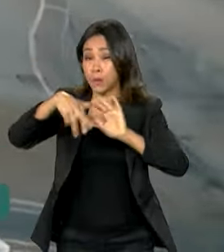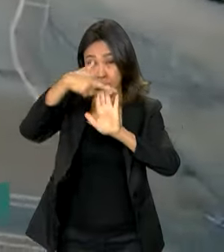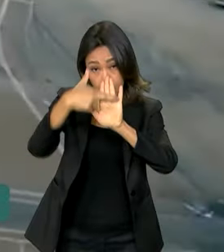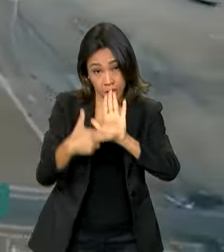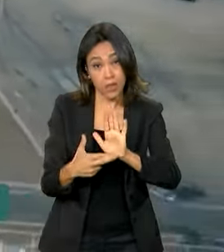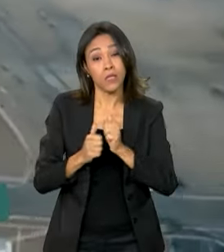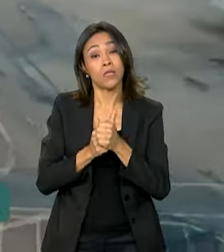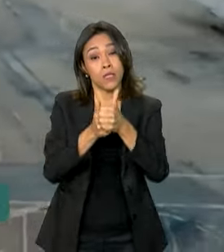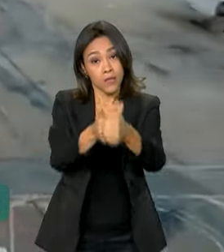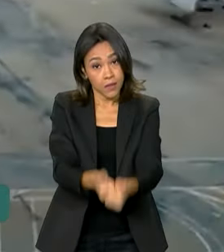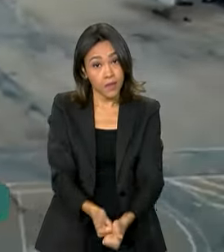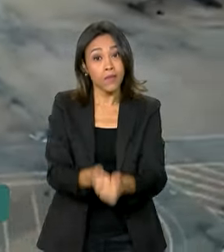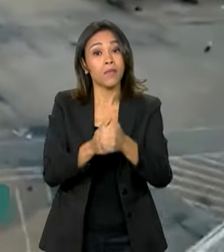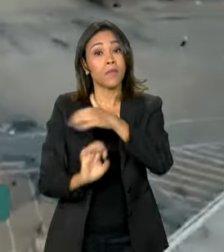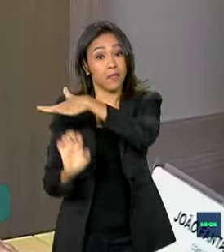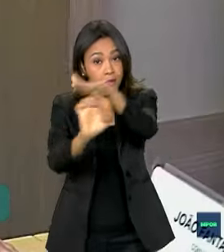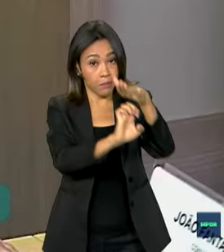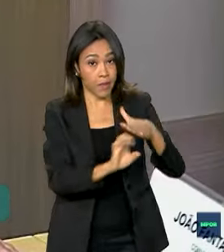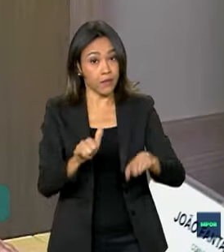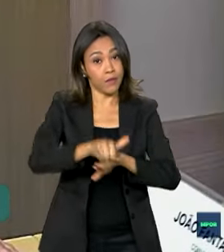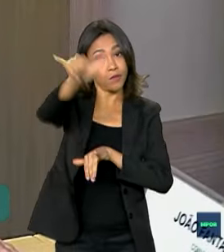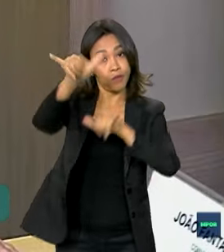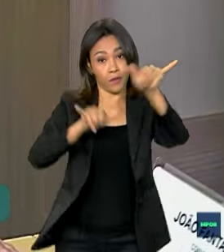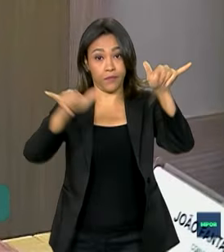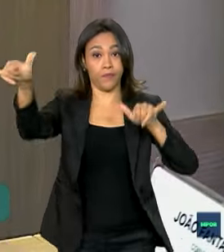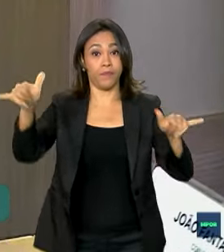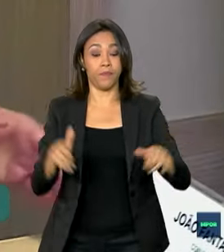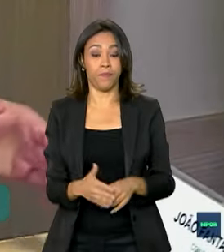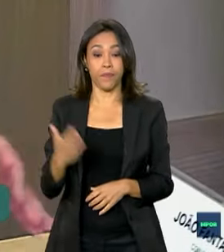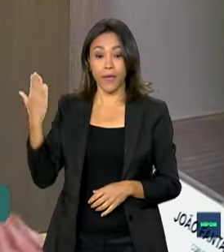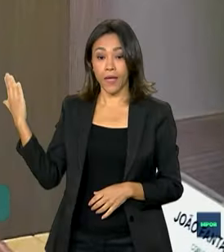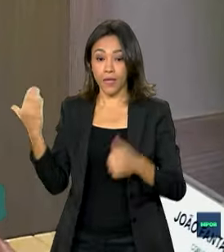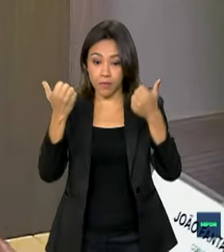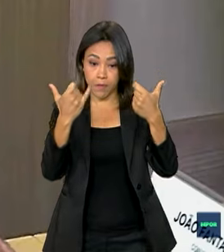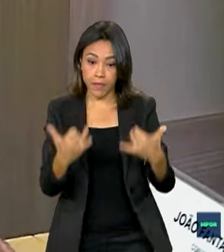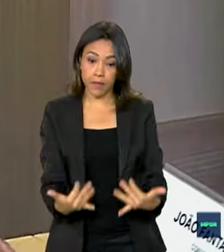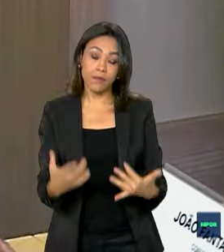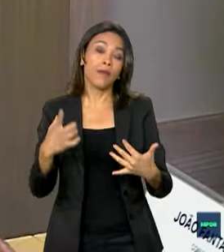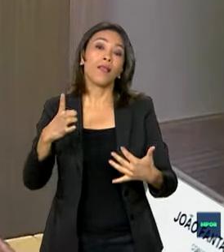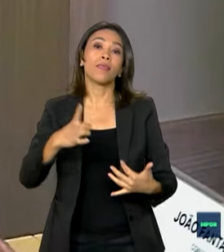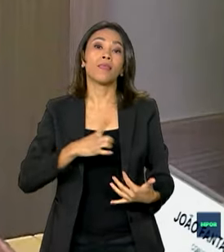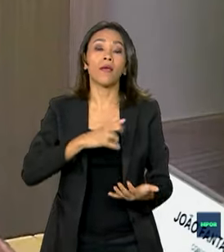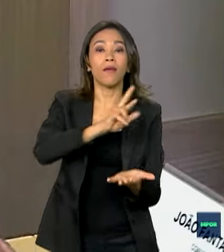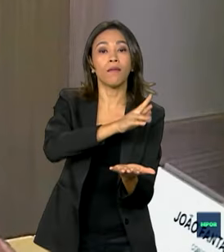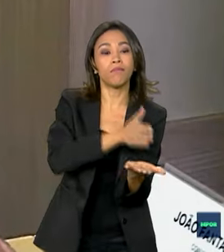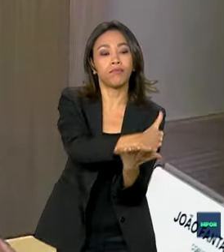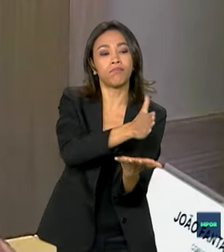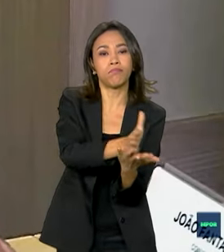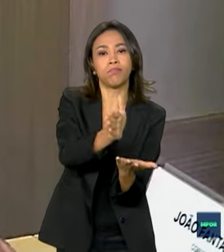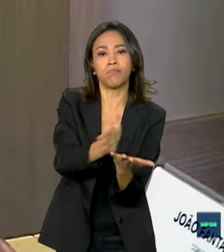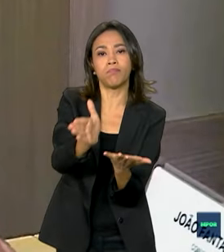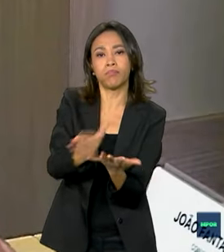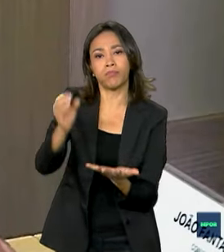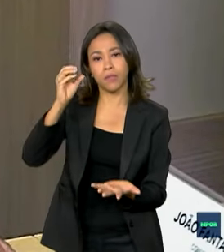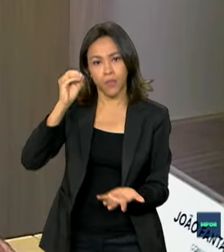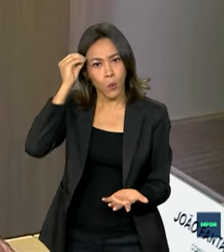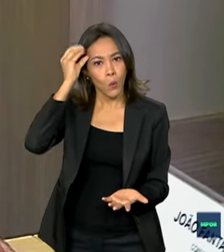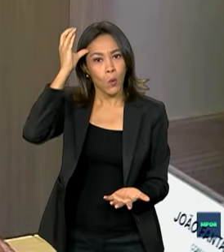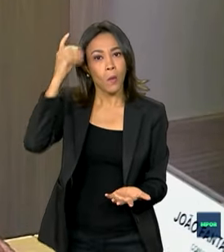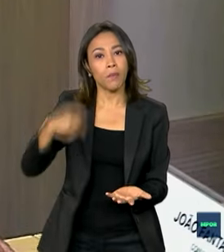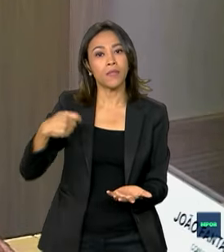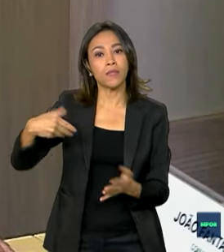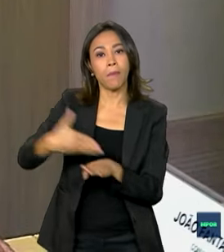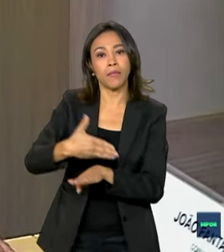pelos aeroportos brasileiros. É um trabalho árduo, envolve uma série de áreas de conhecimento, muitos órgãos públicos,